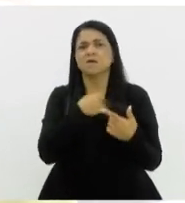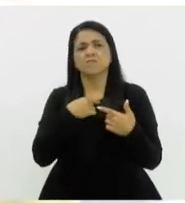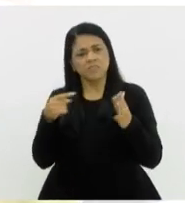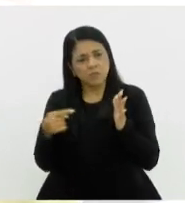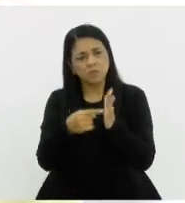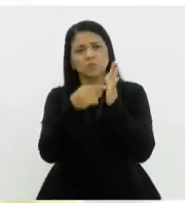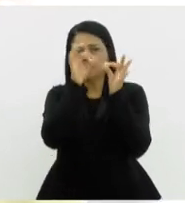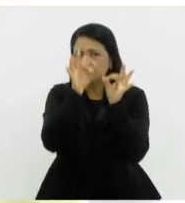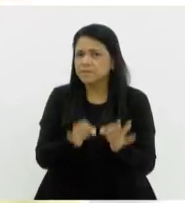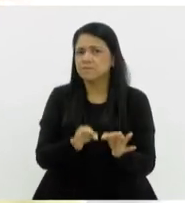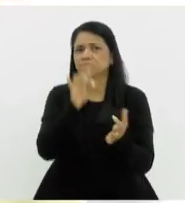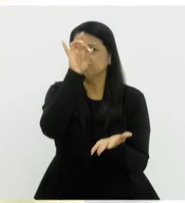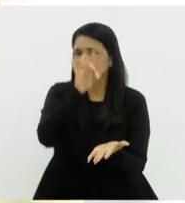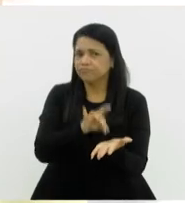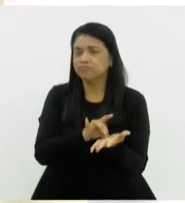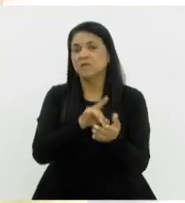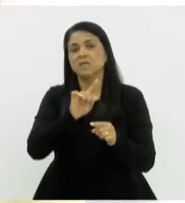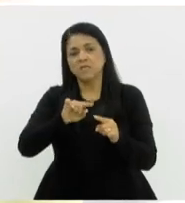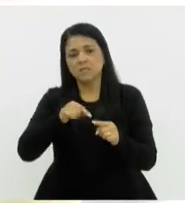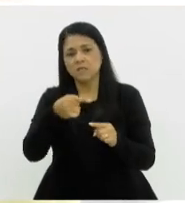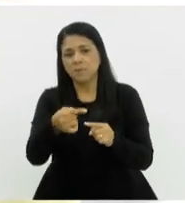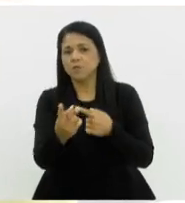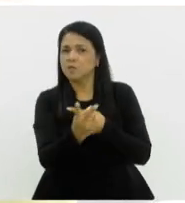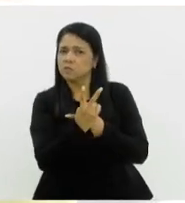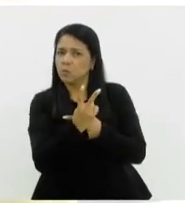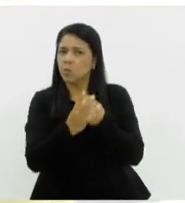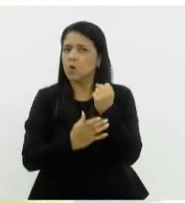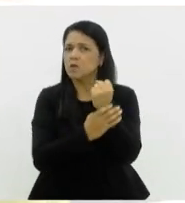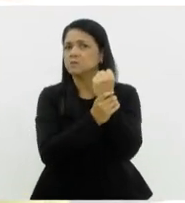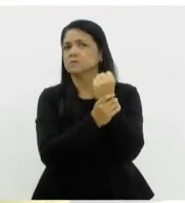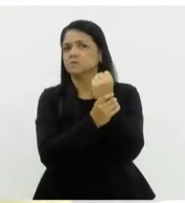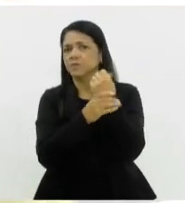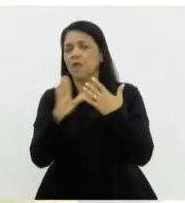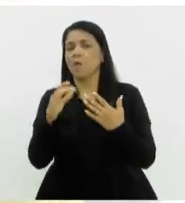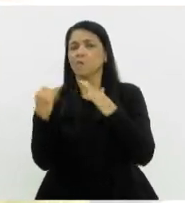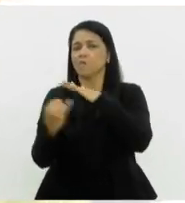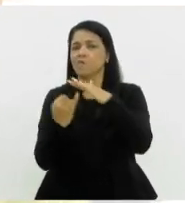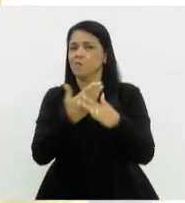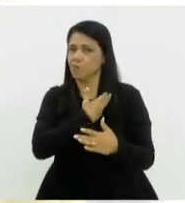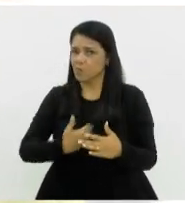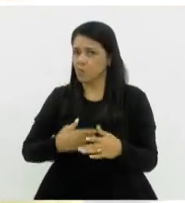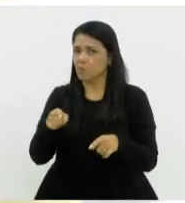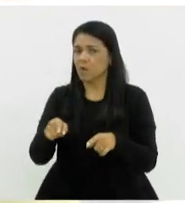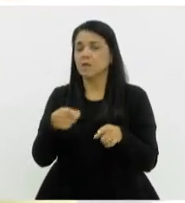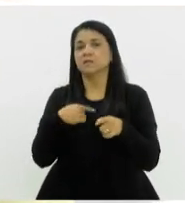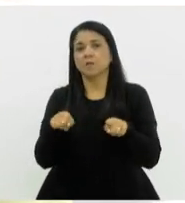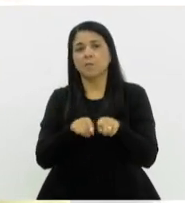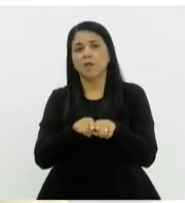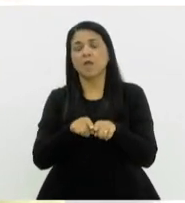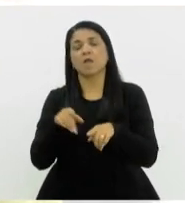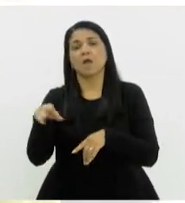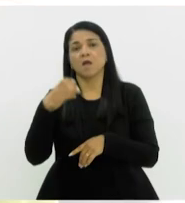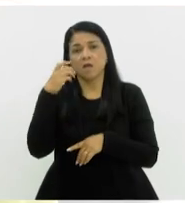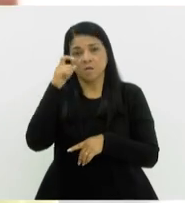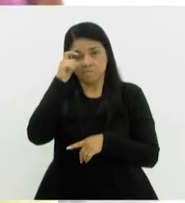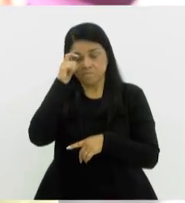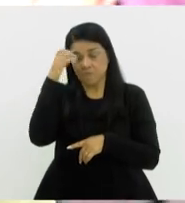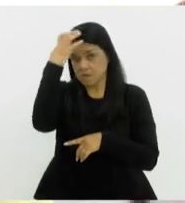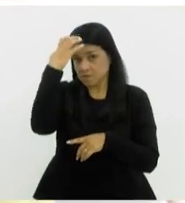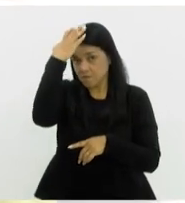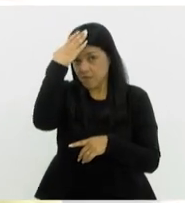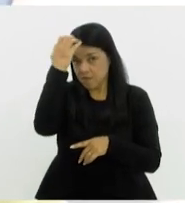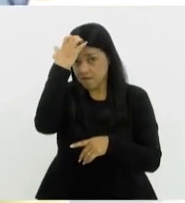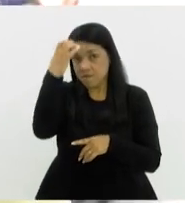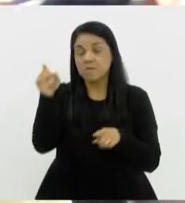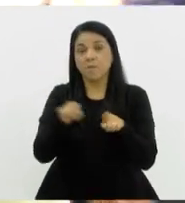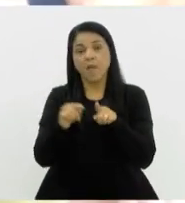denúncia e tenham a retaguarda depois, que aí é uma questão do poder público e a Patrulha da Maria da Penha nos ajuda muito nesse sentido.